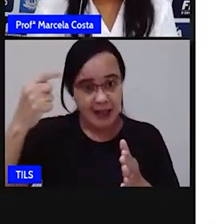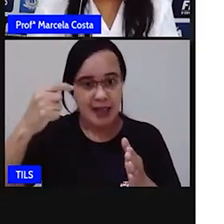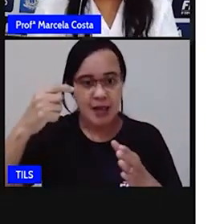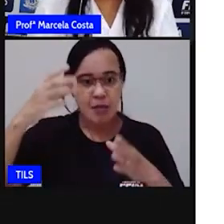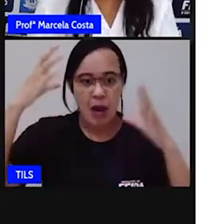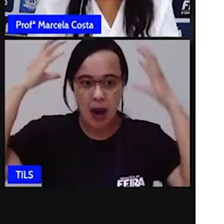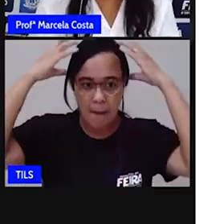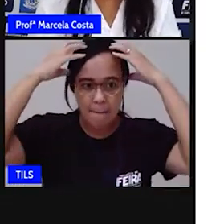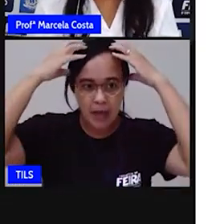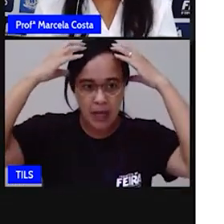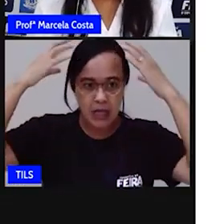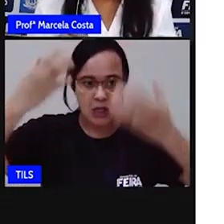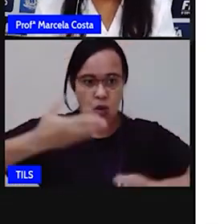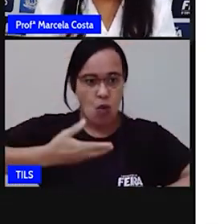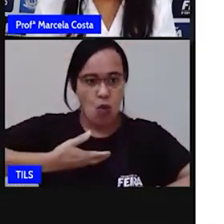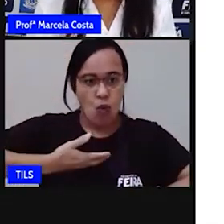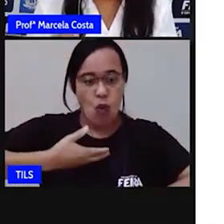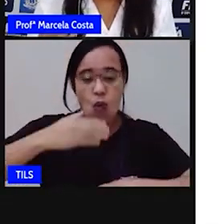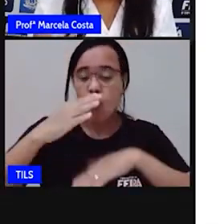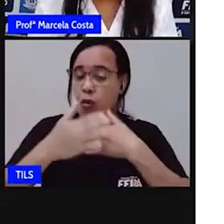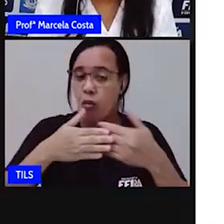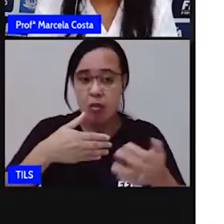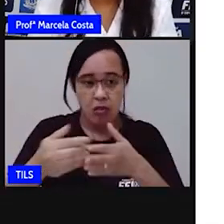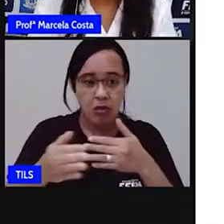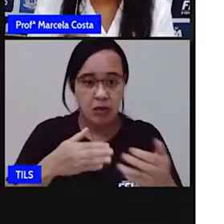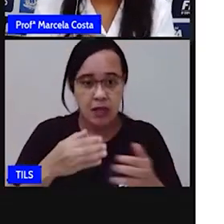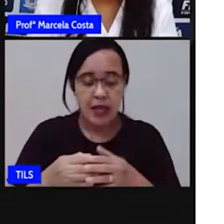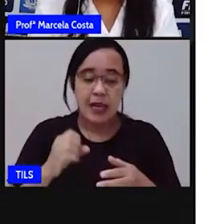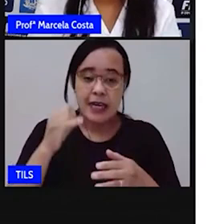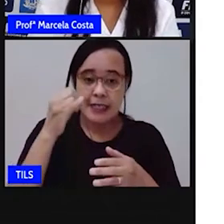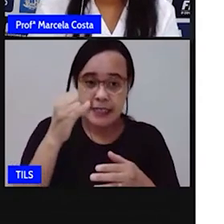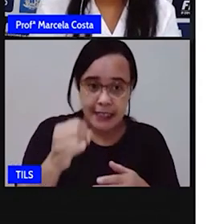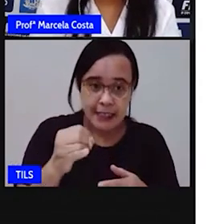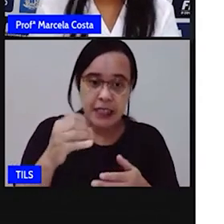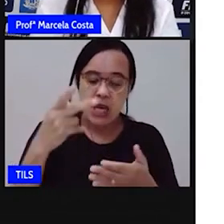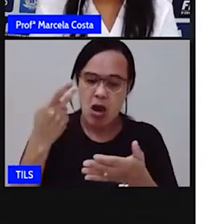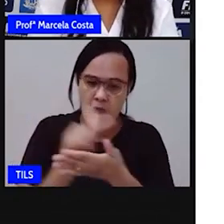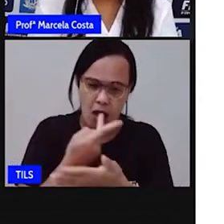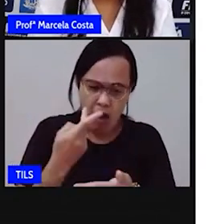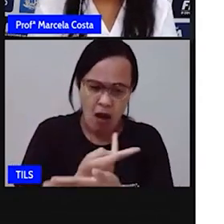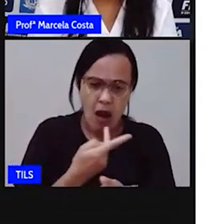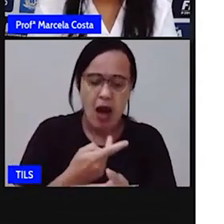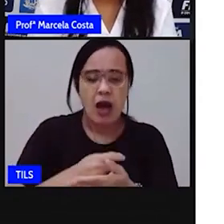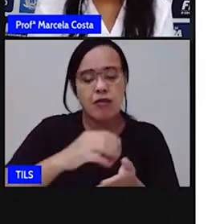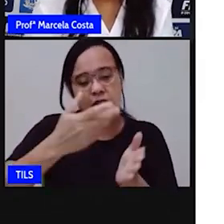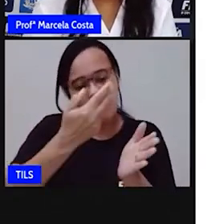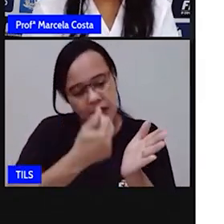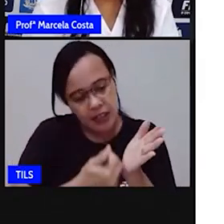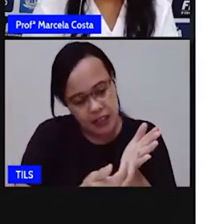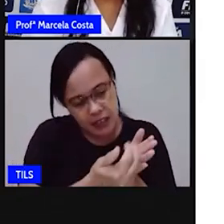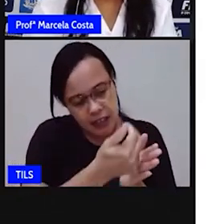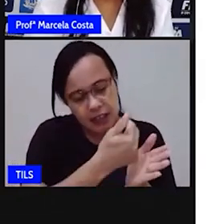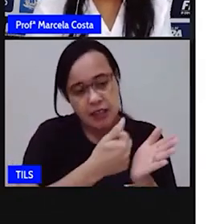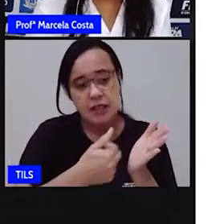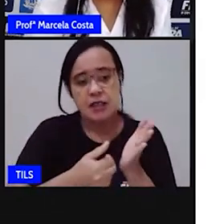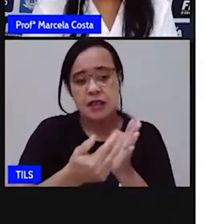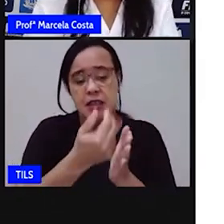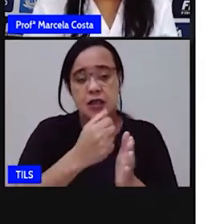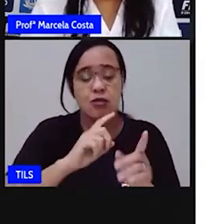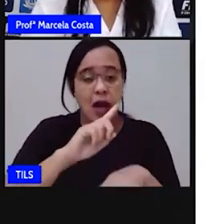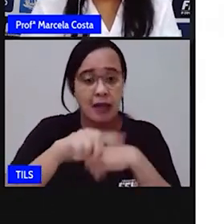pendurado naquela forca. Se ela for errando, eu vou desenhando uma parte do corpo, desenhando até completar. E quando estiver